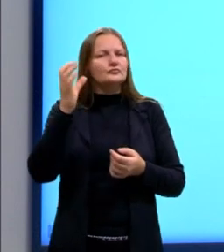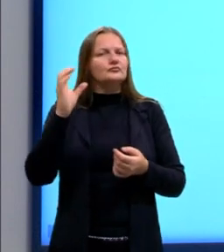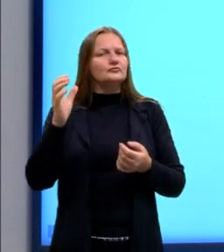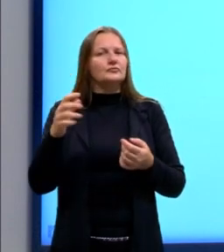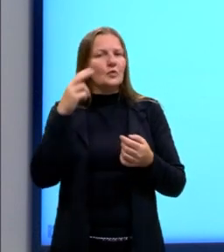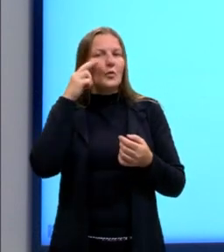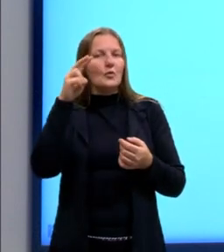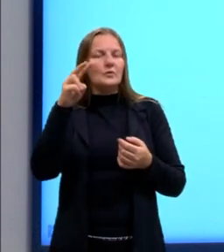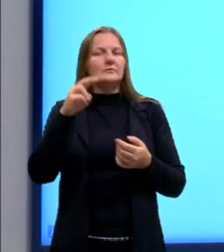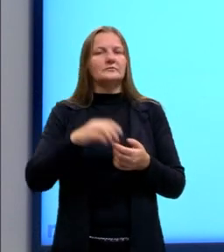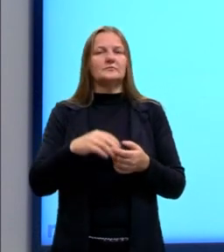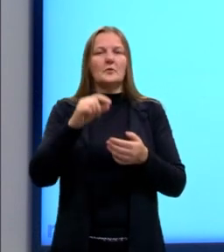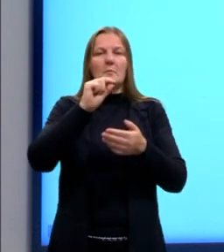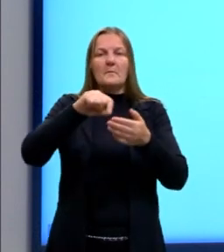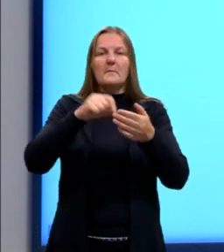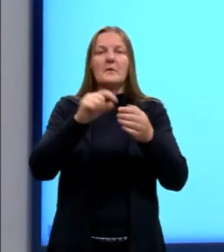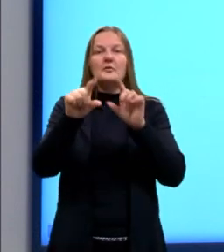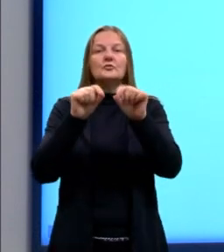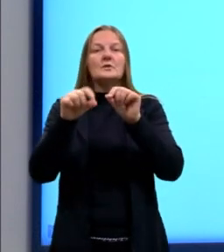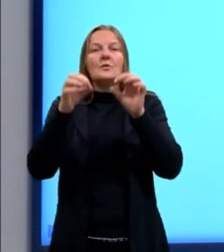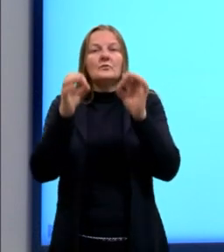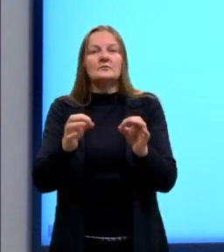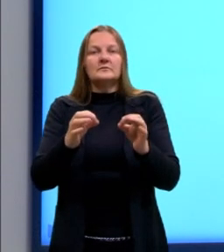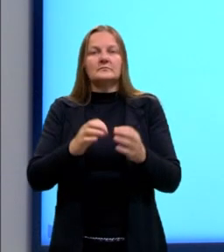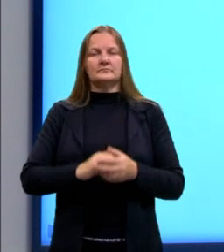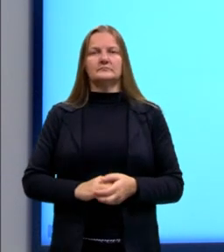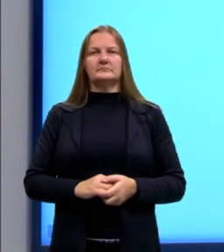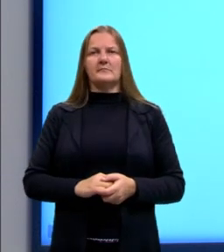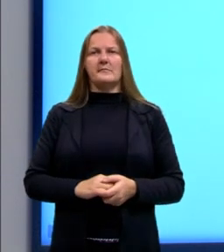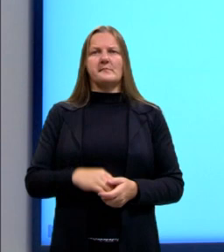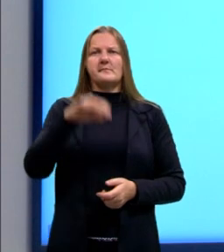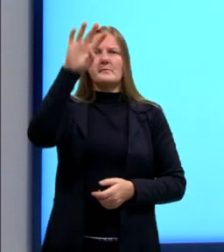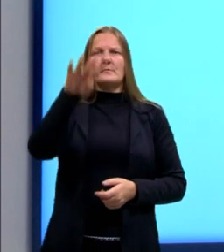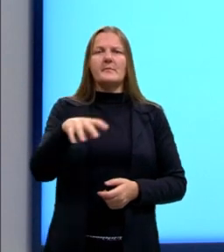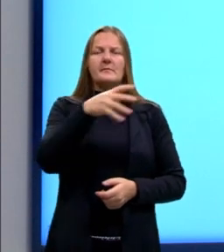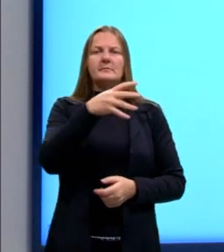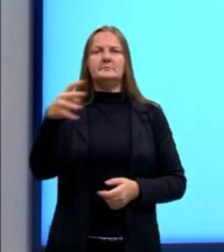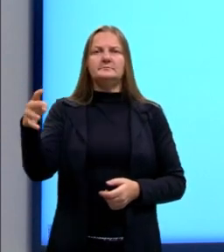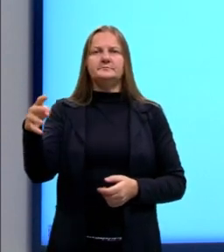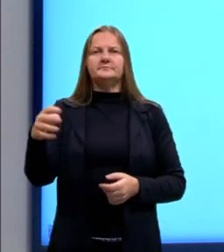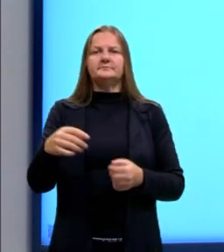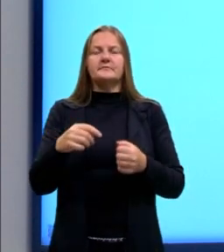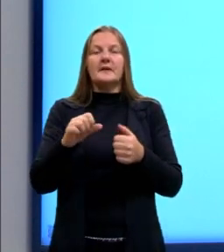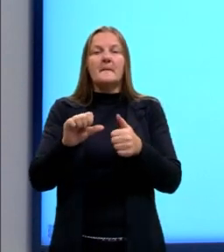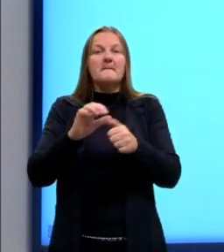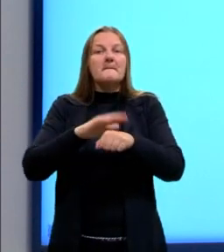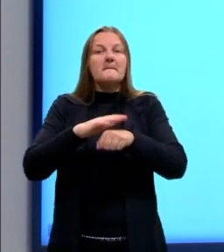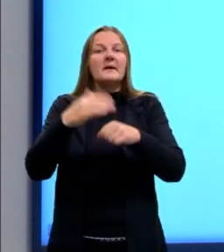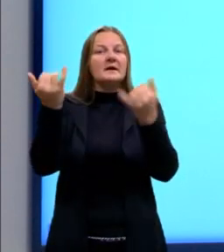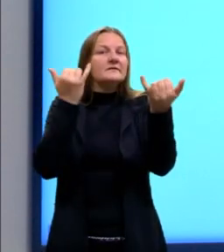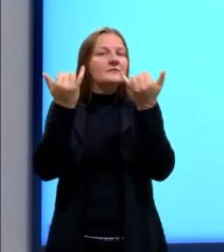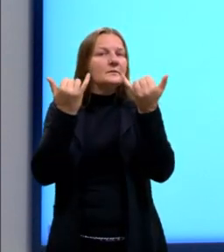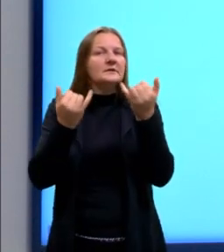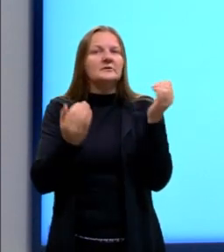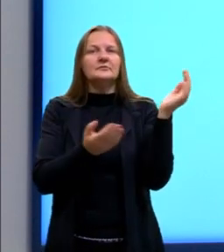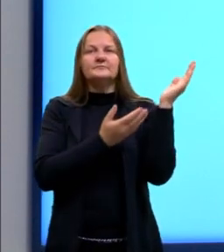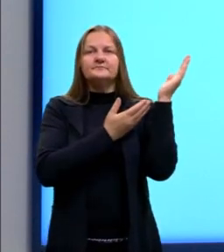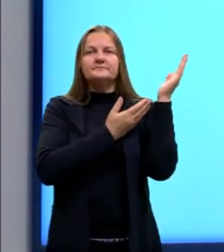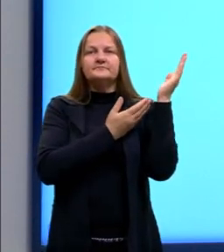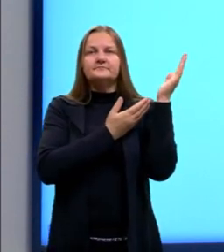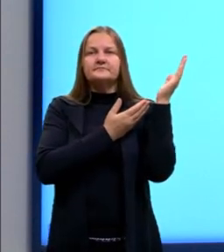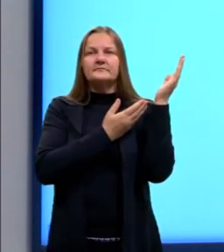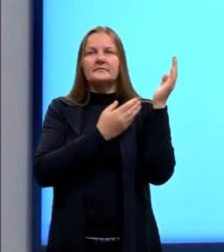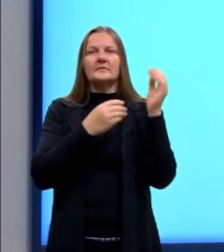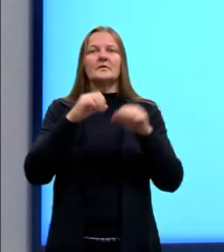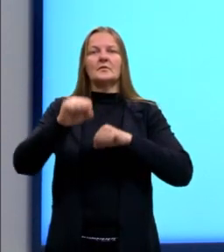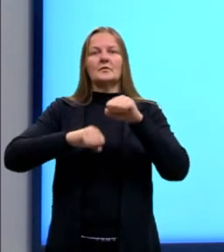questão para marcar a alternativa correta. Aqui eu peguei as principais informações. Ciclista,